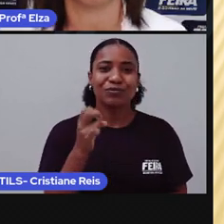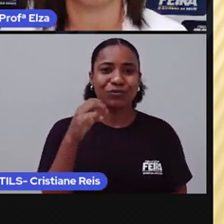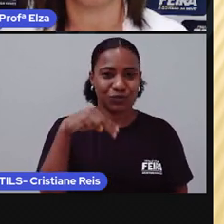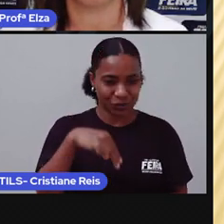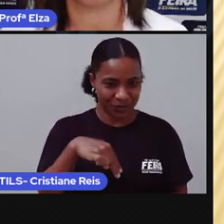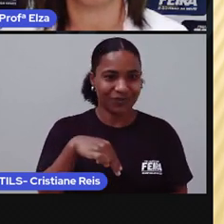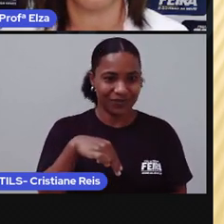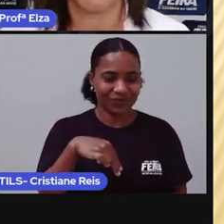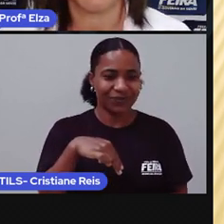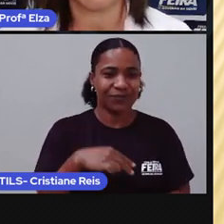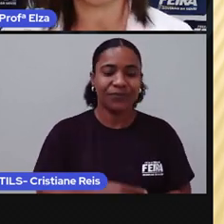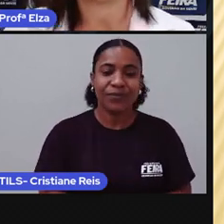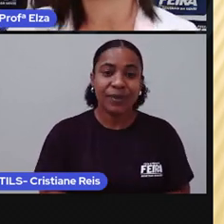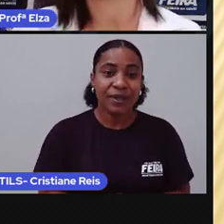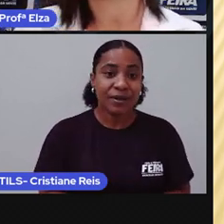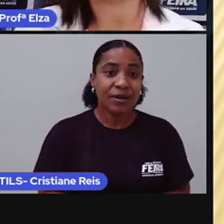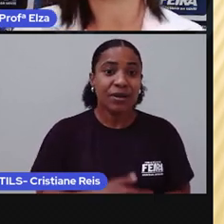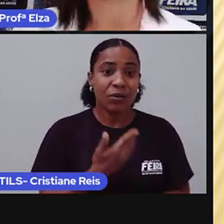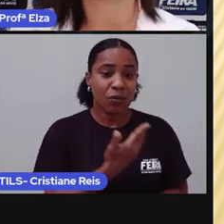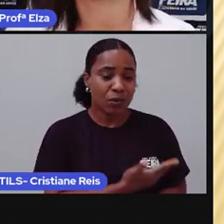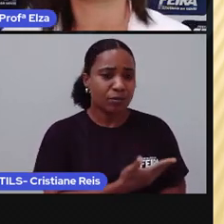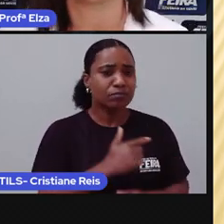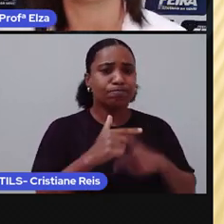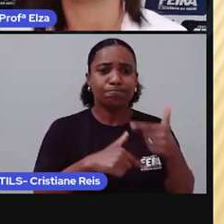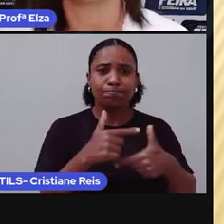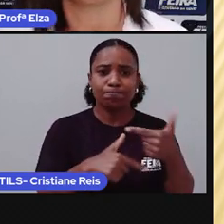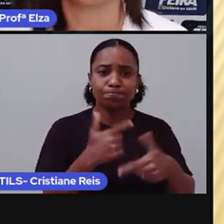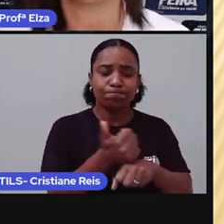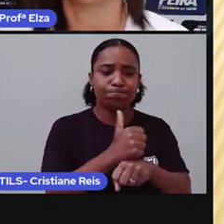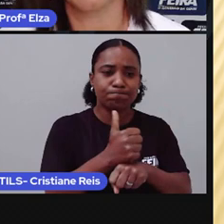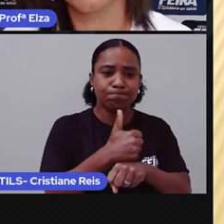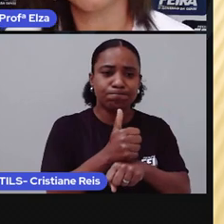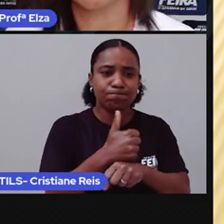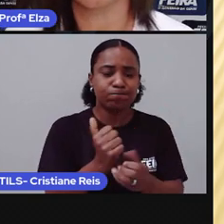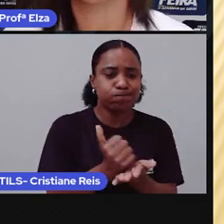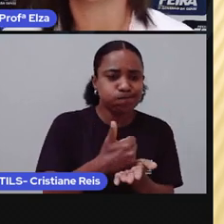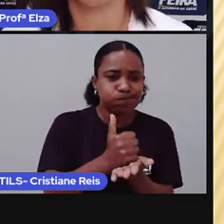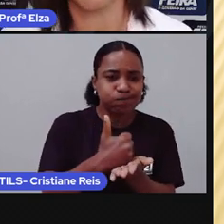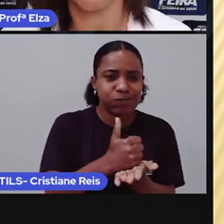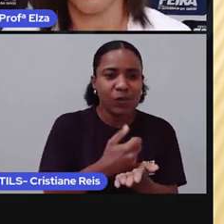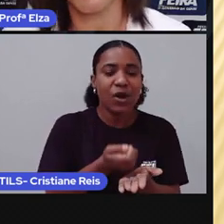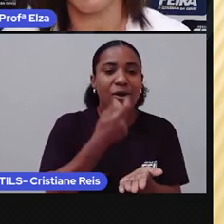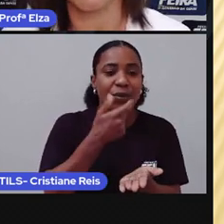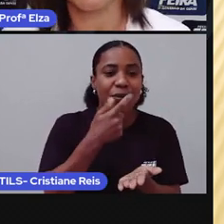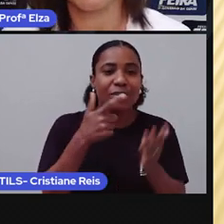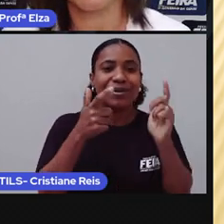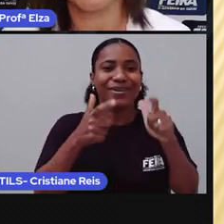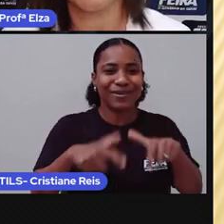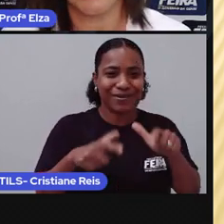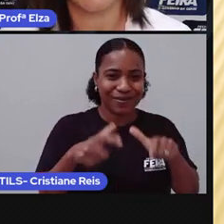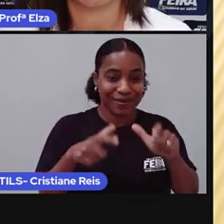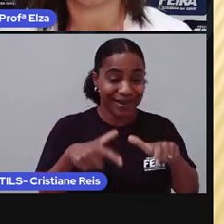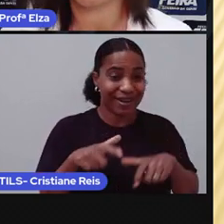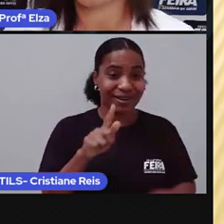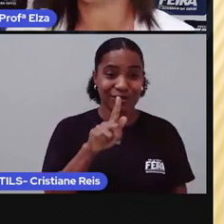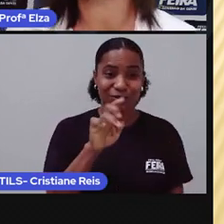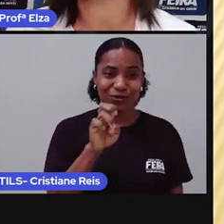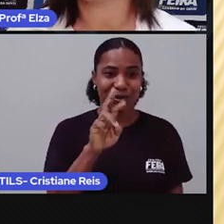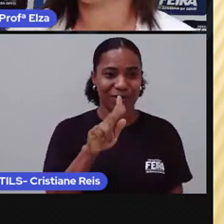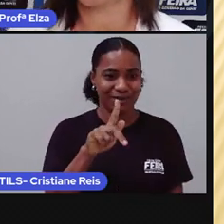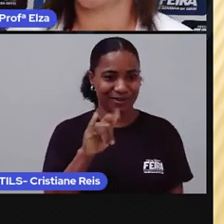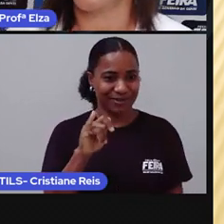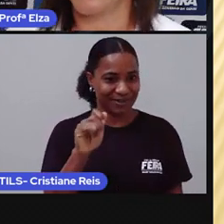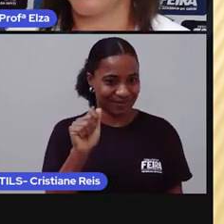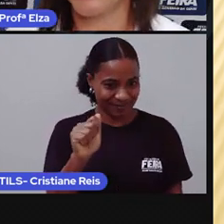Pemberton. Ele era um farmacêutico de Atlanta, na Geórgia. Ele,